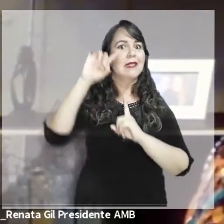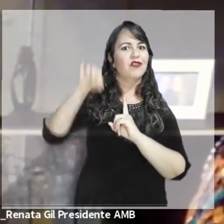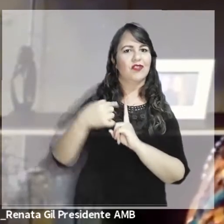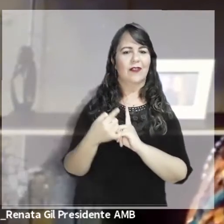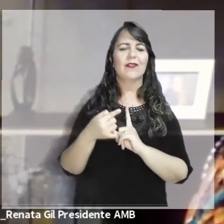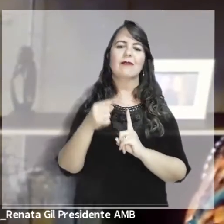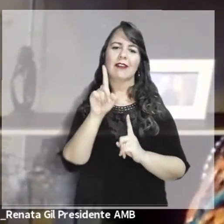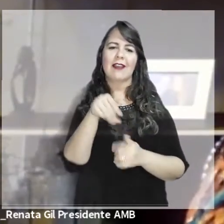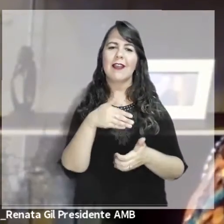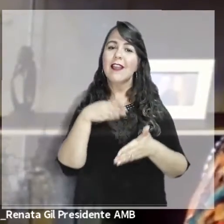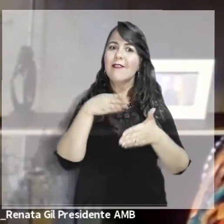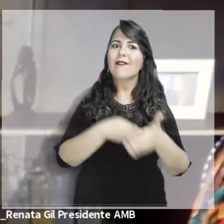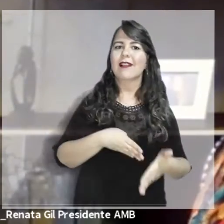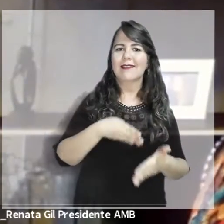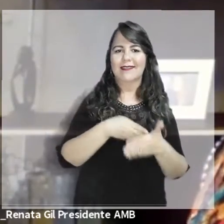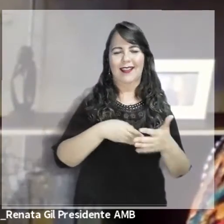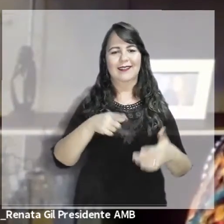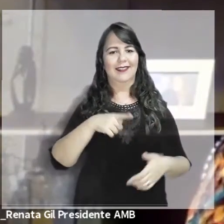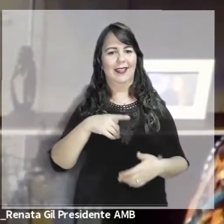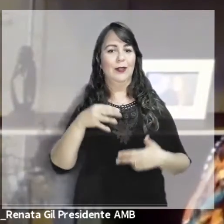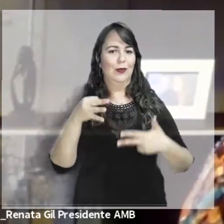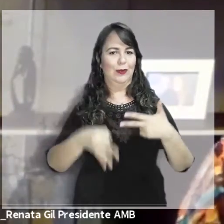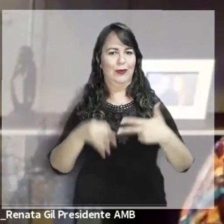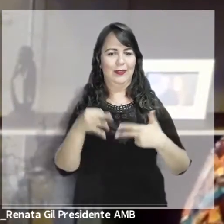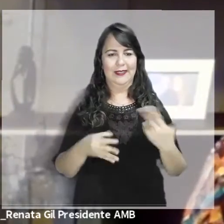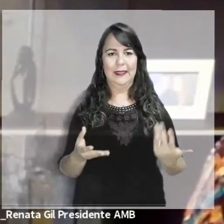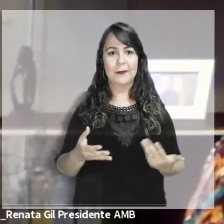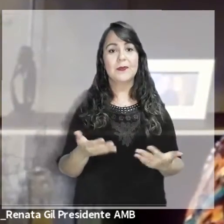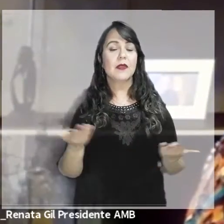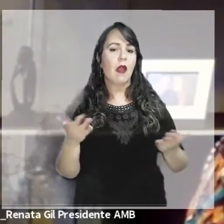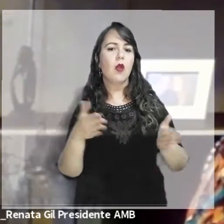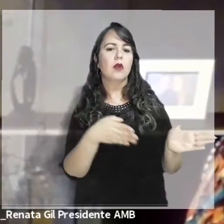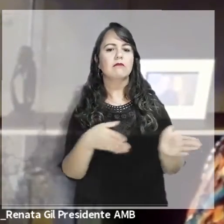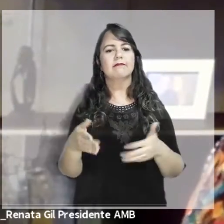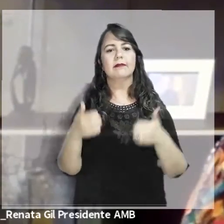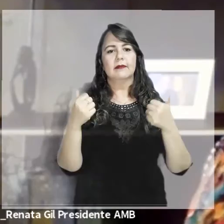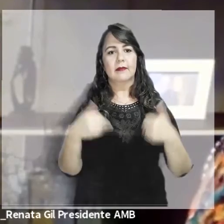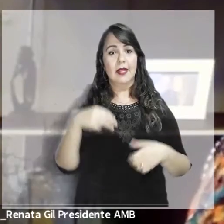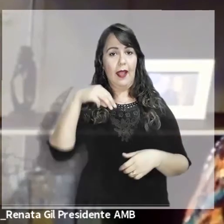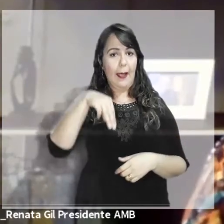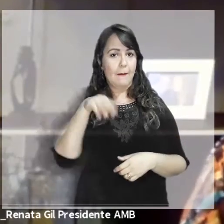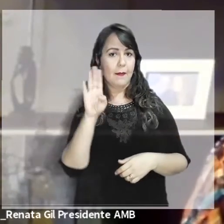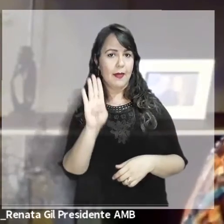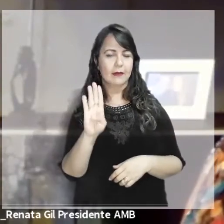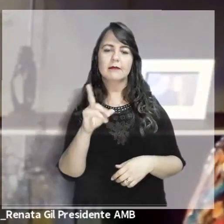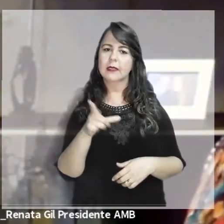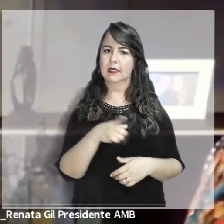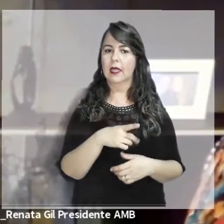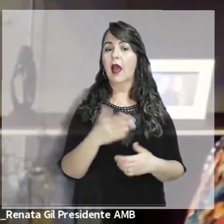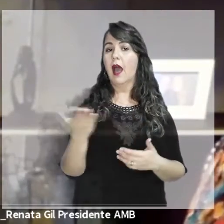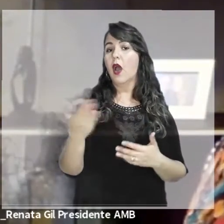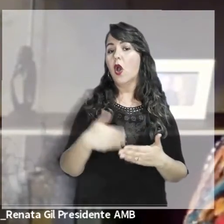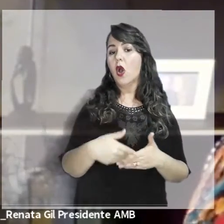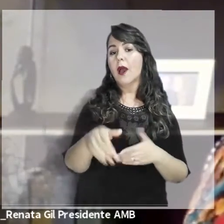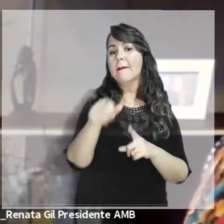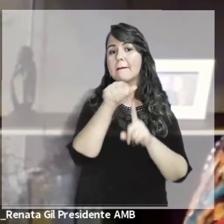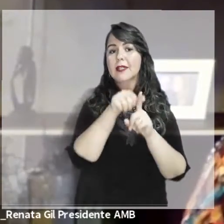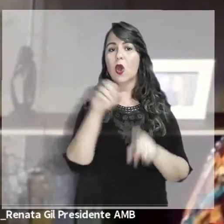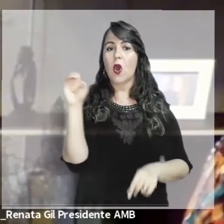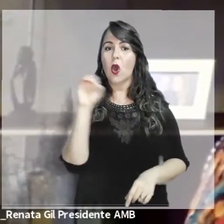um grande desafio a ser enfrentado pelo poder judiciário. Nesta linha, a MB